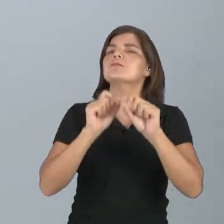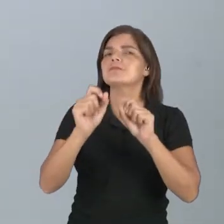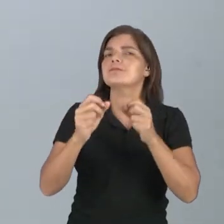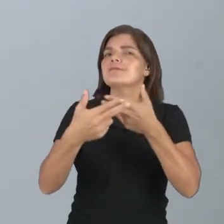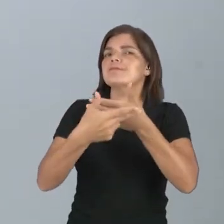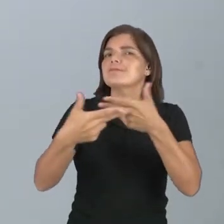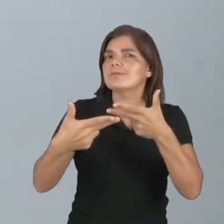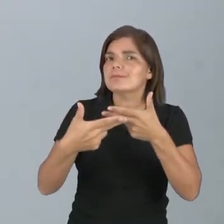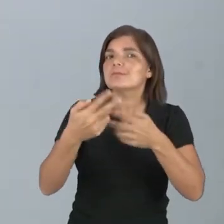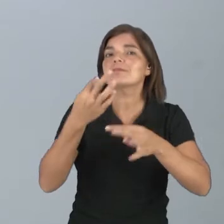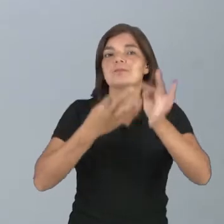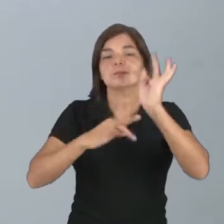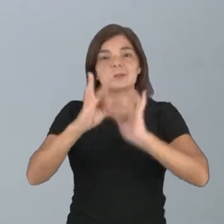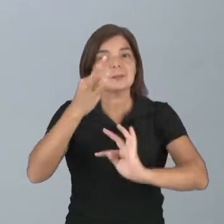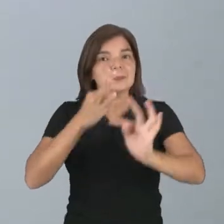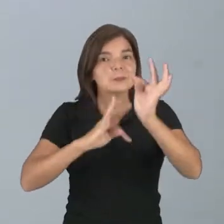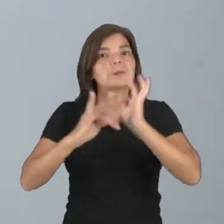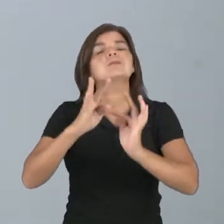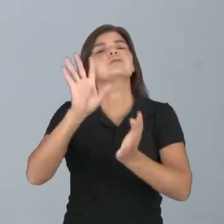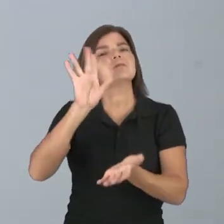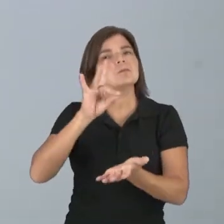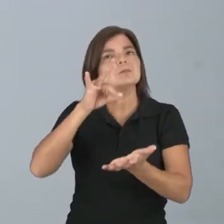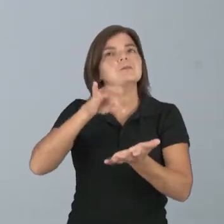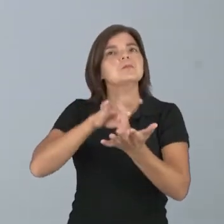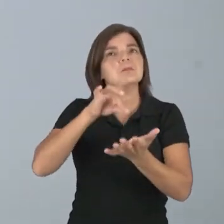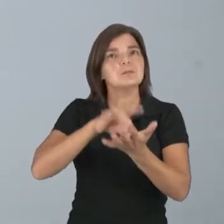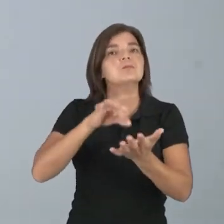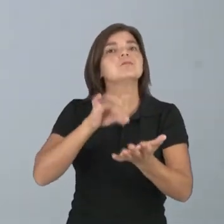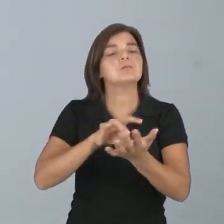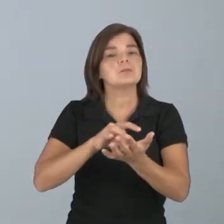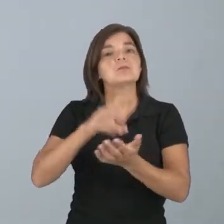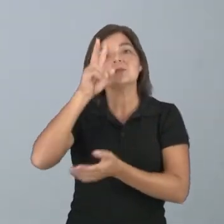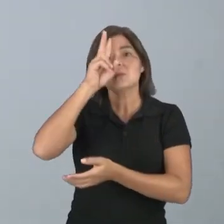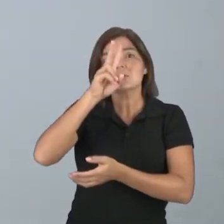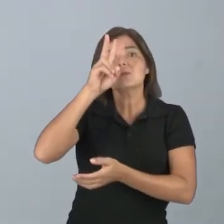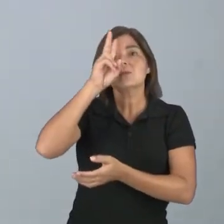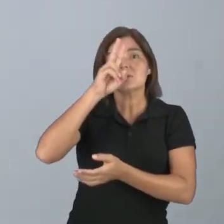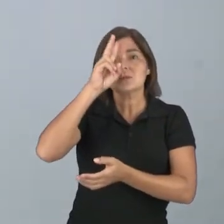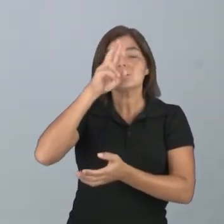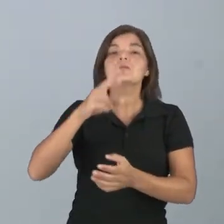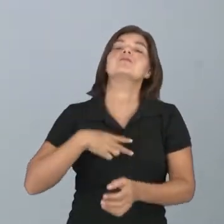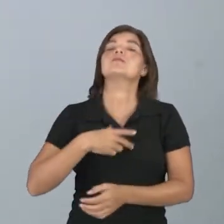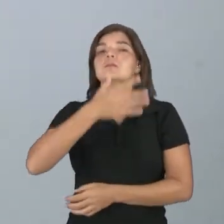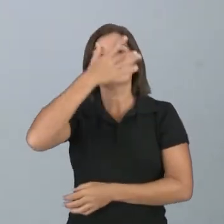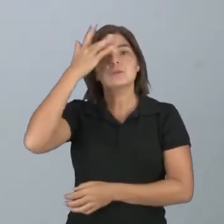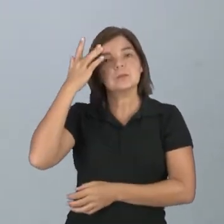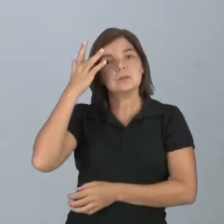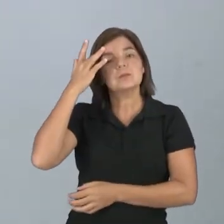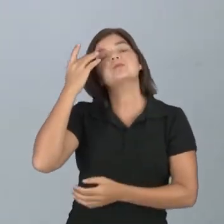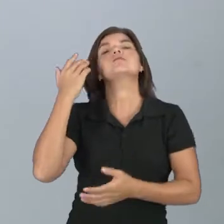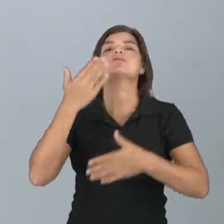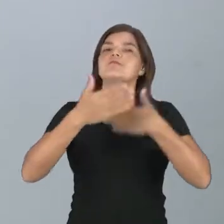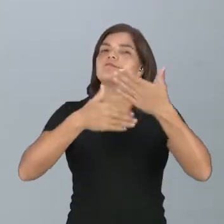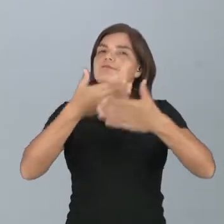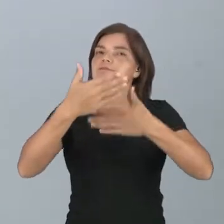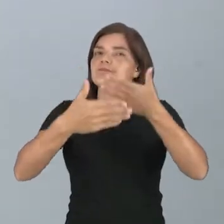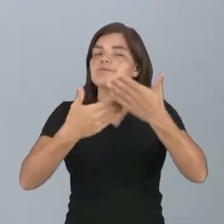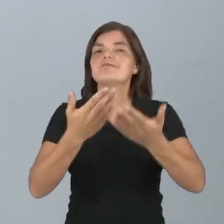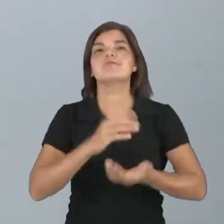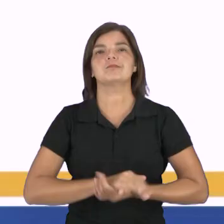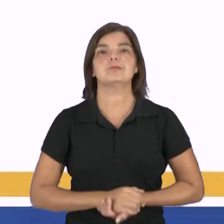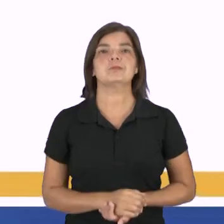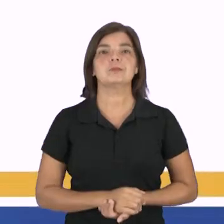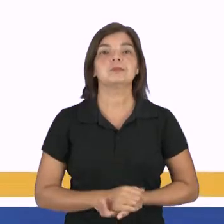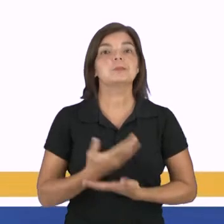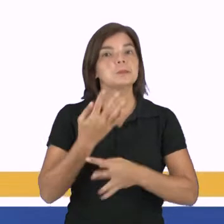situações, tecnologias que, de fato, fizeram história e marcaram a humanidade em seus respectivos períodos.